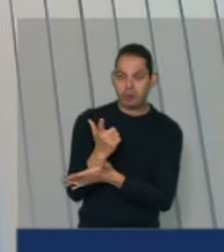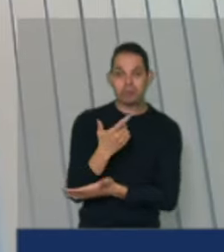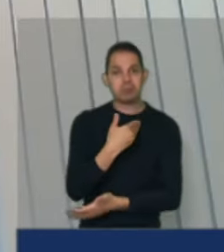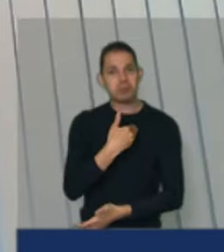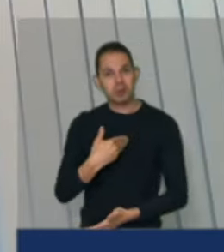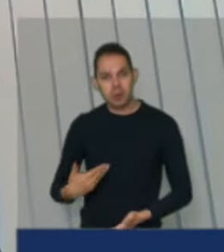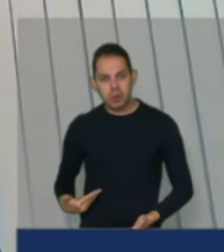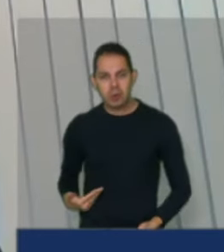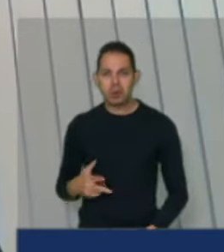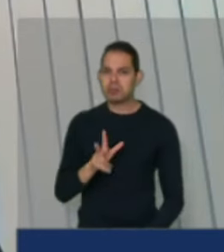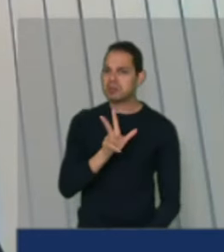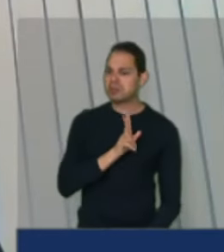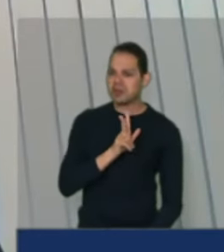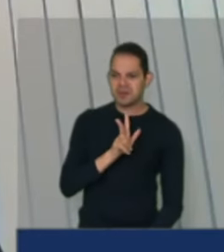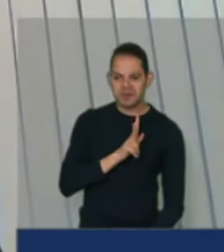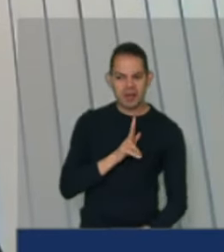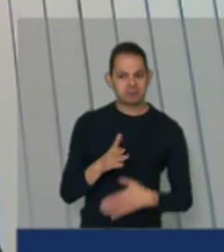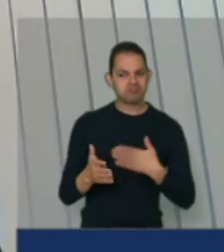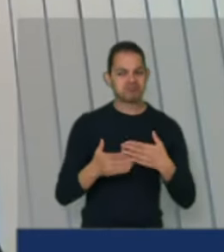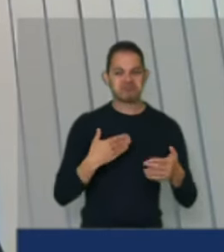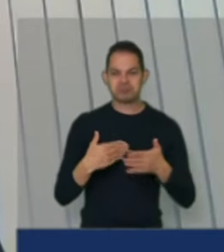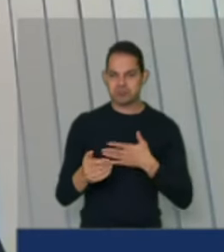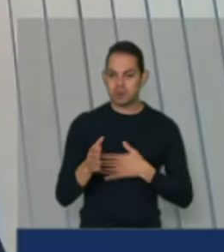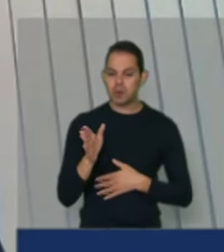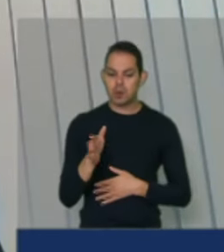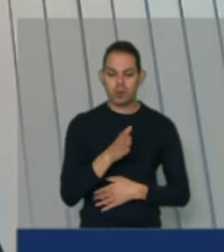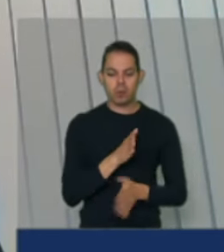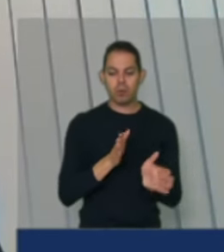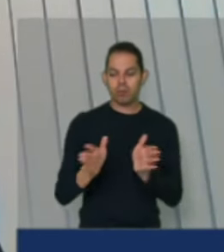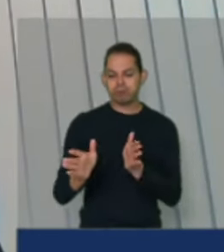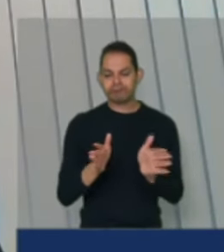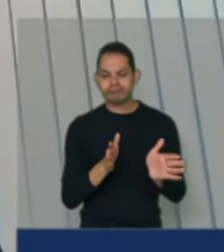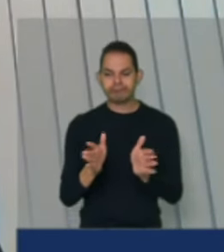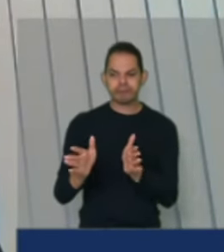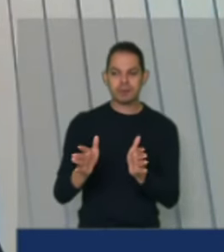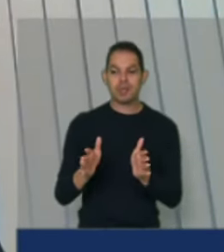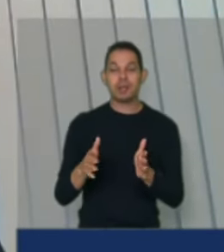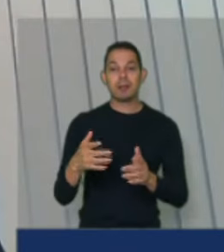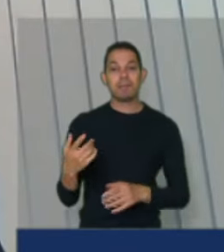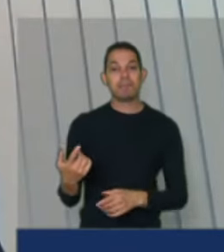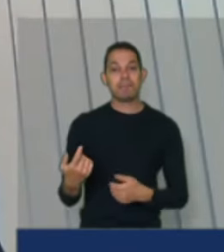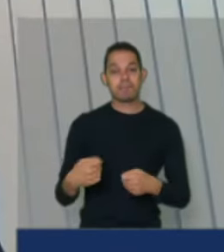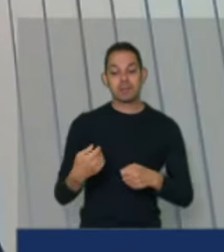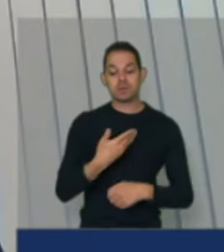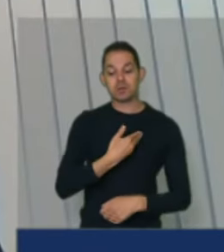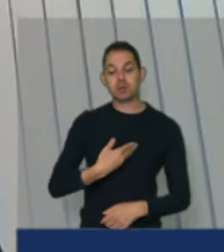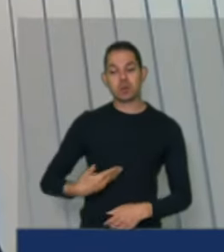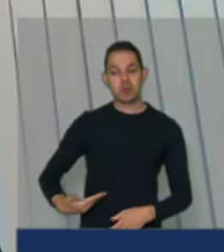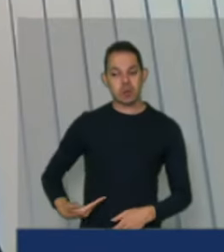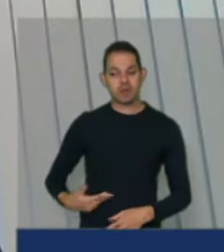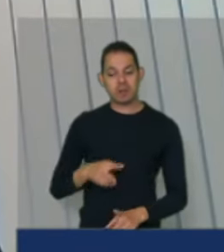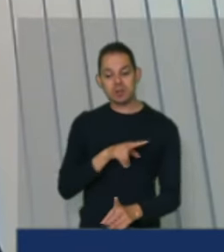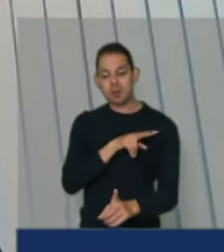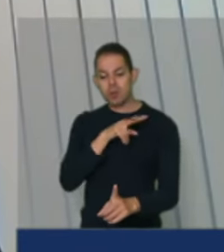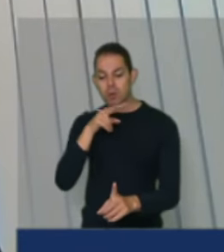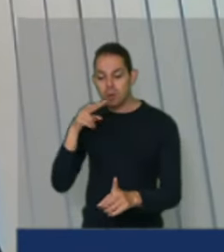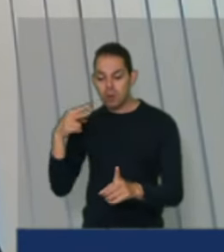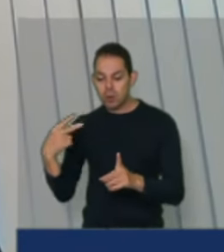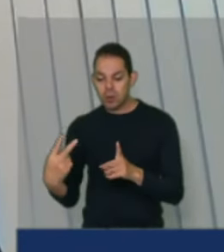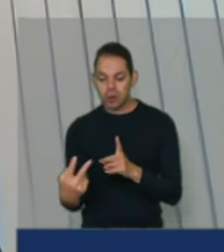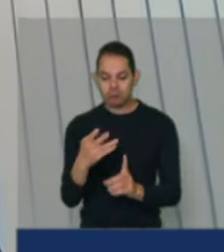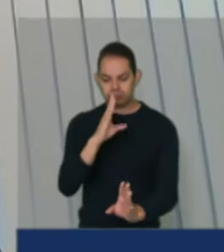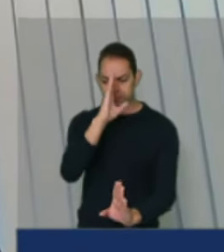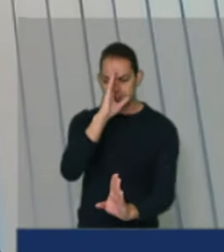ou o mercado privado então é essencial que o governo tenha um olhar específico para as políticas